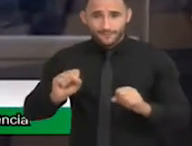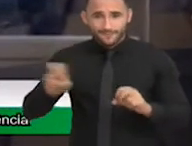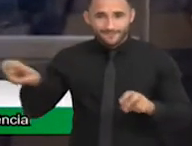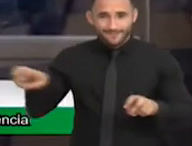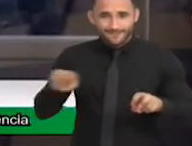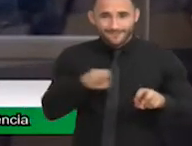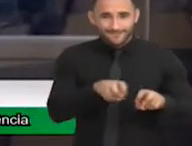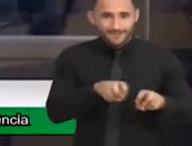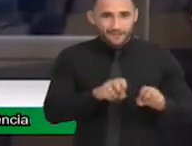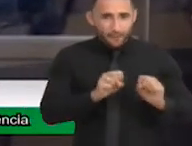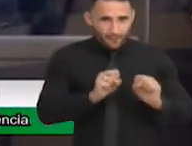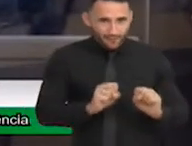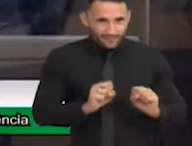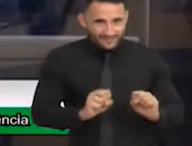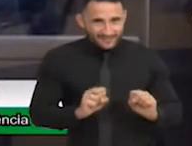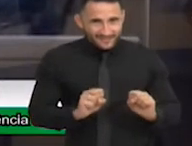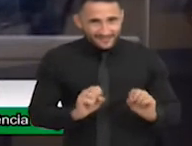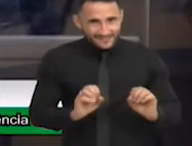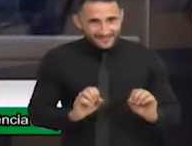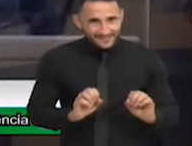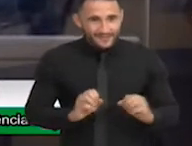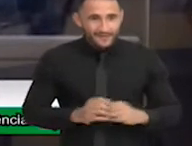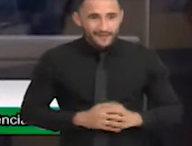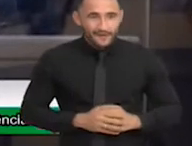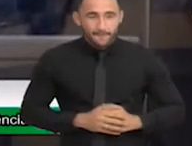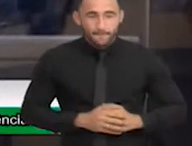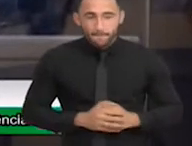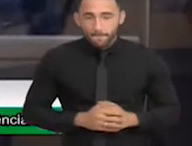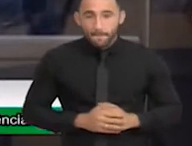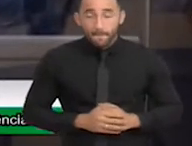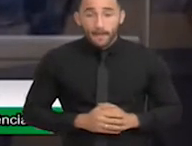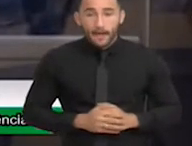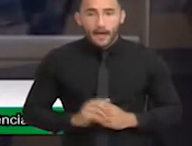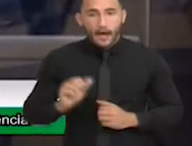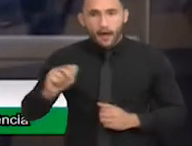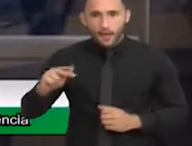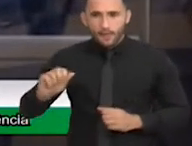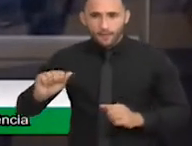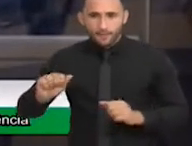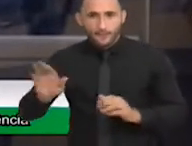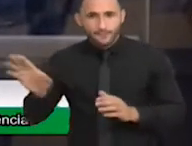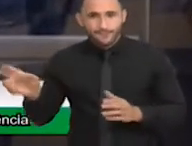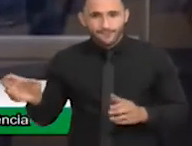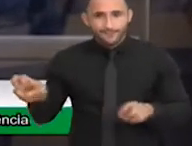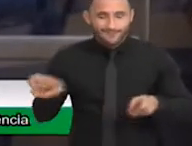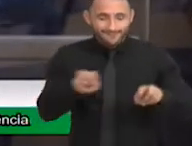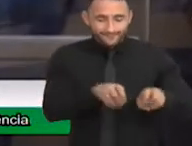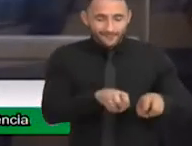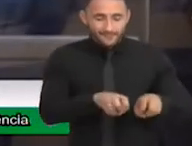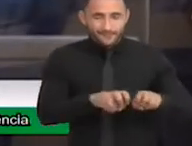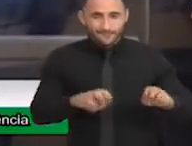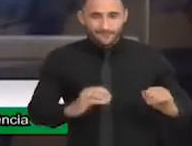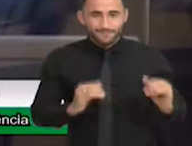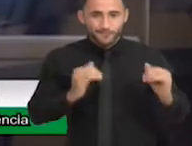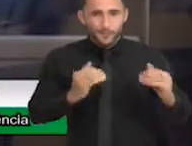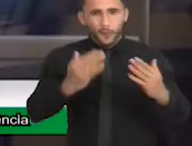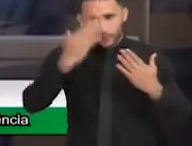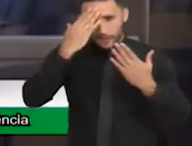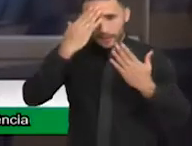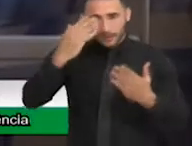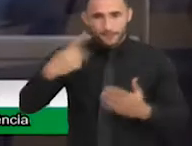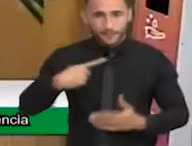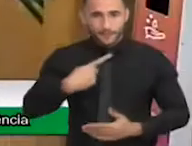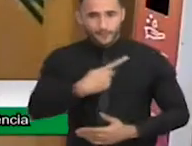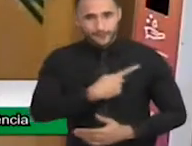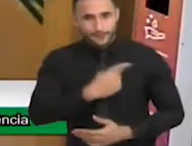Tá bom. Beleza. A Ana vem. Obrigado, Rogério. Muito obrigado, pastora. Vai com Deus,